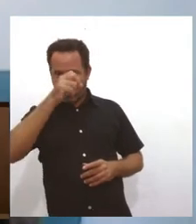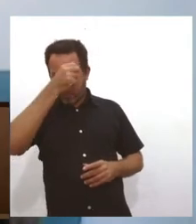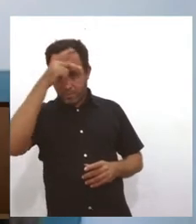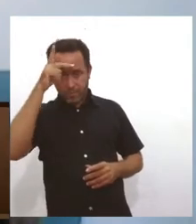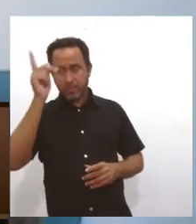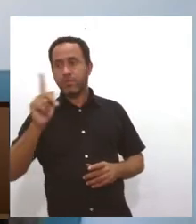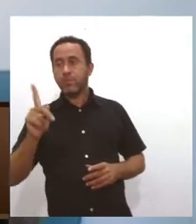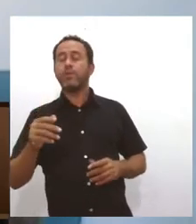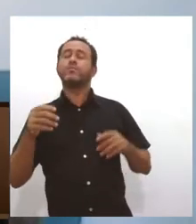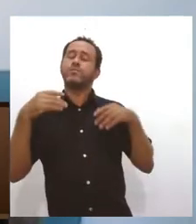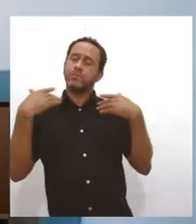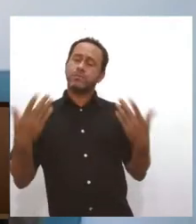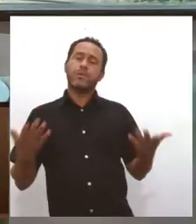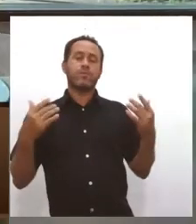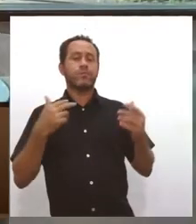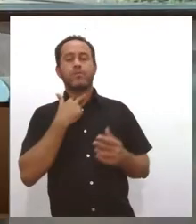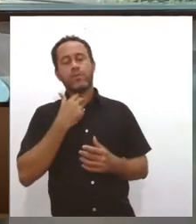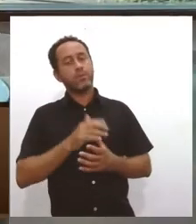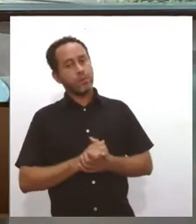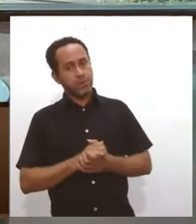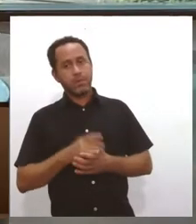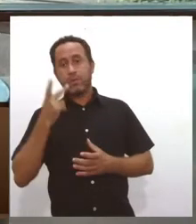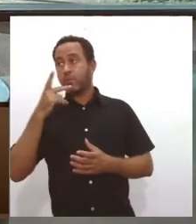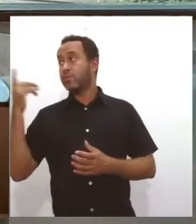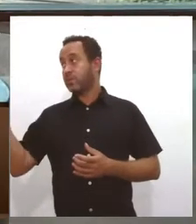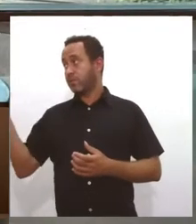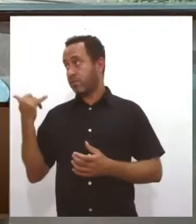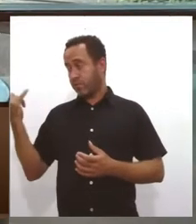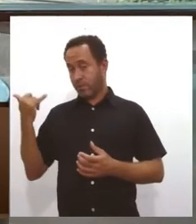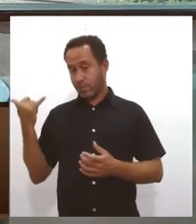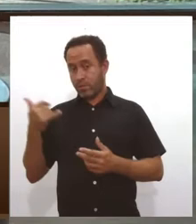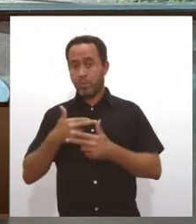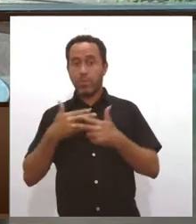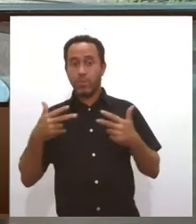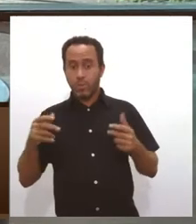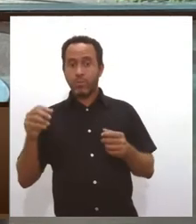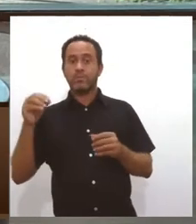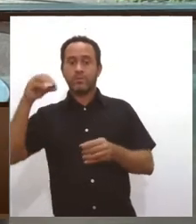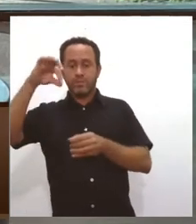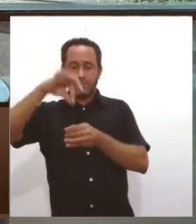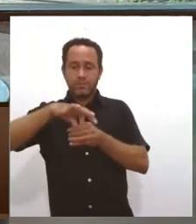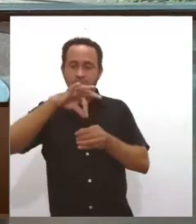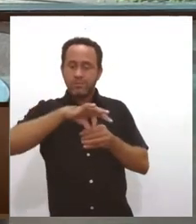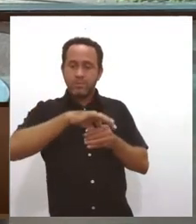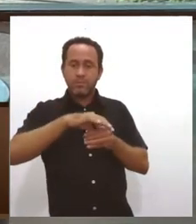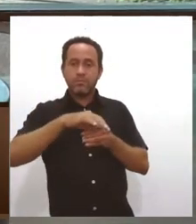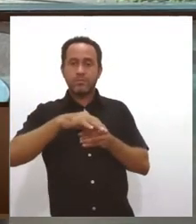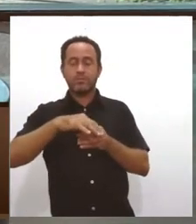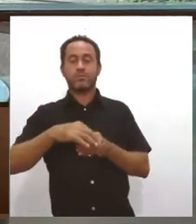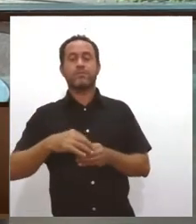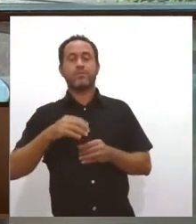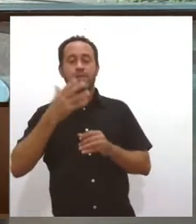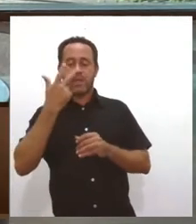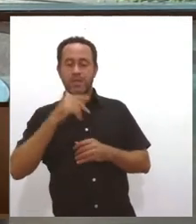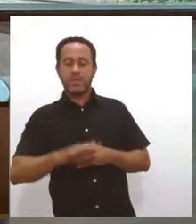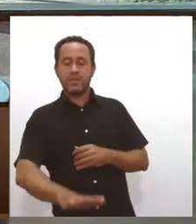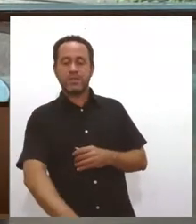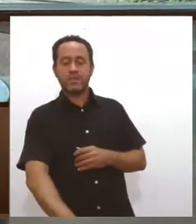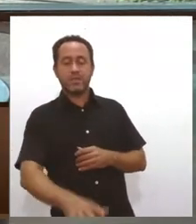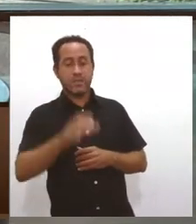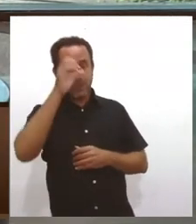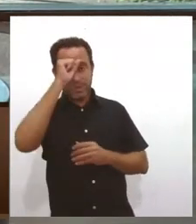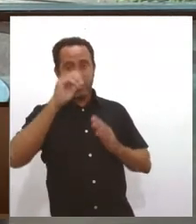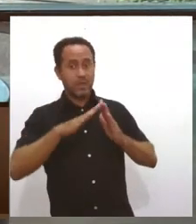que tem que ser levado em consideração. E como a senhora bem colocou, né? É algo que tem que ser plantado, essa sementinha, lá nas crianças, na escola.